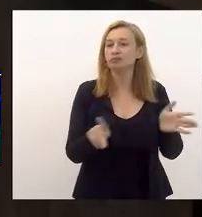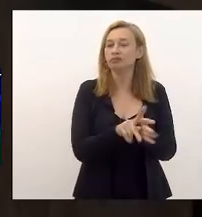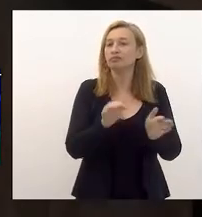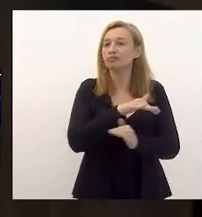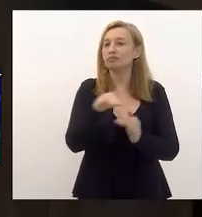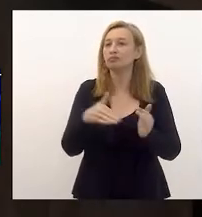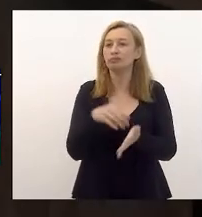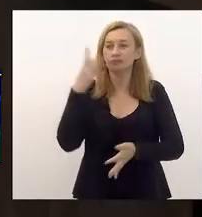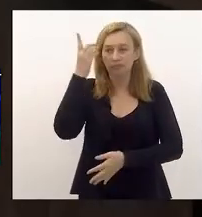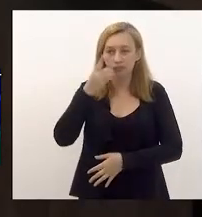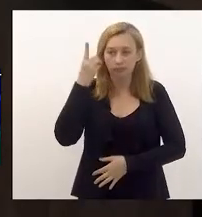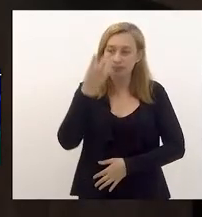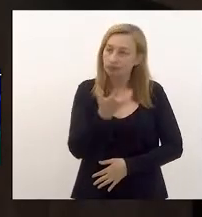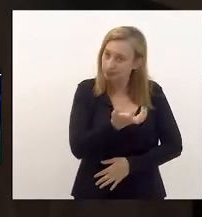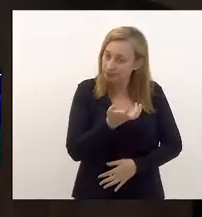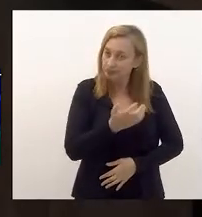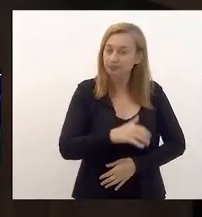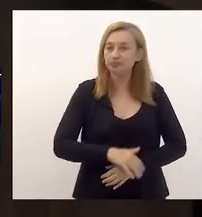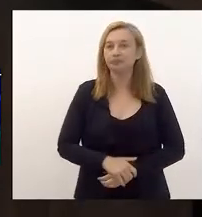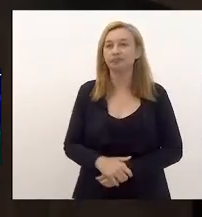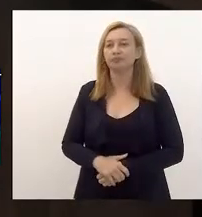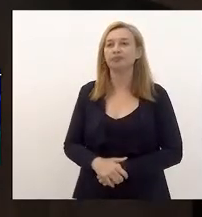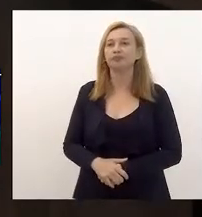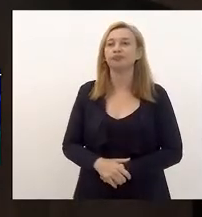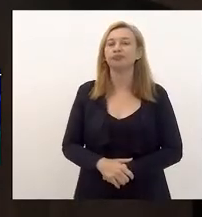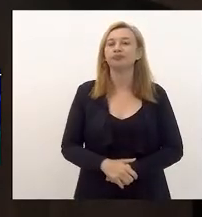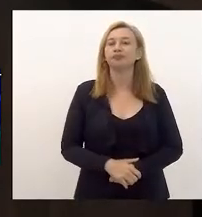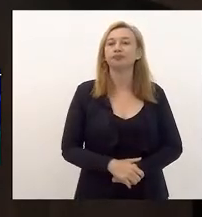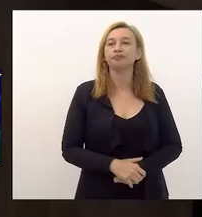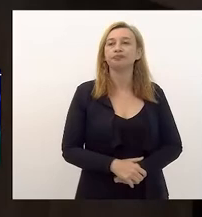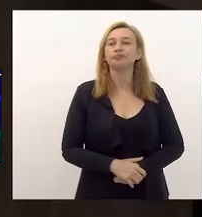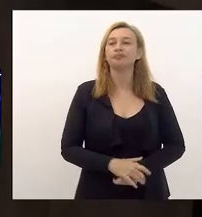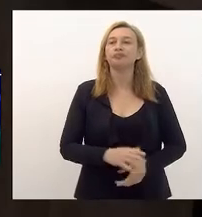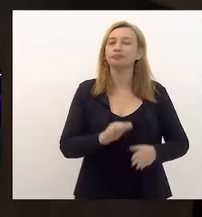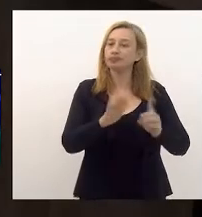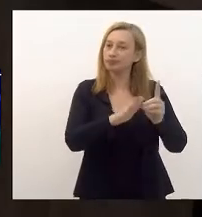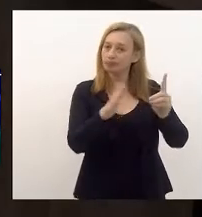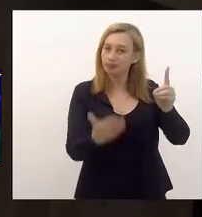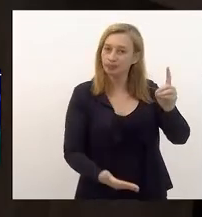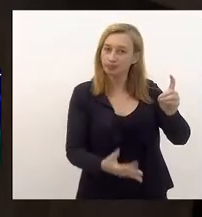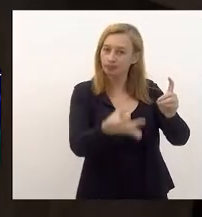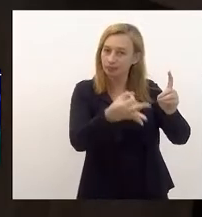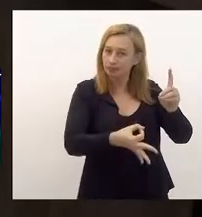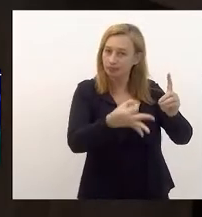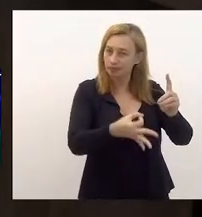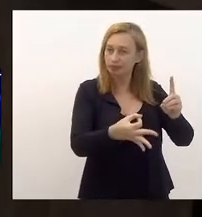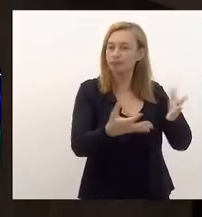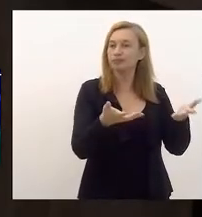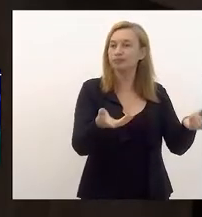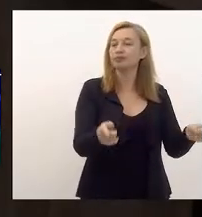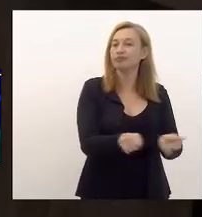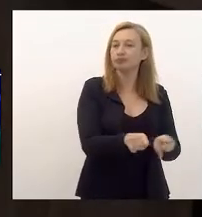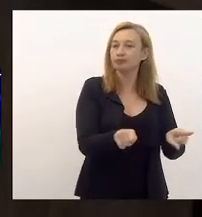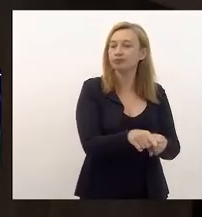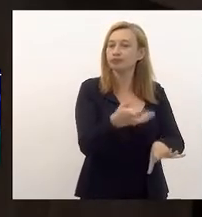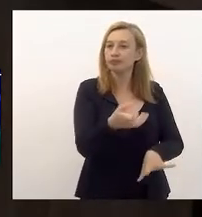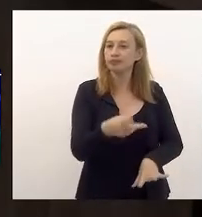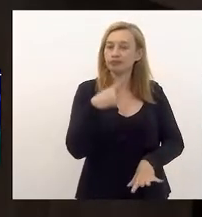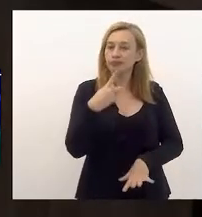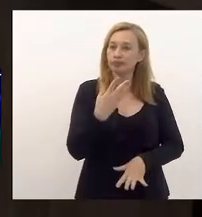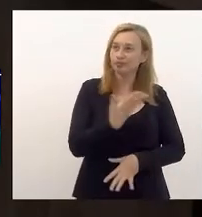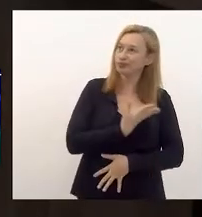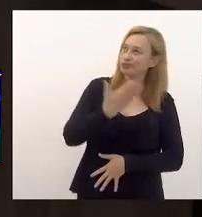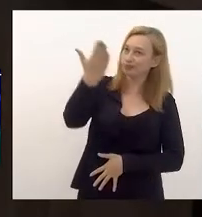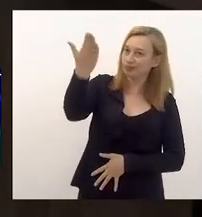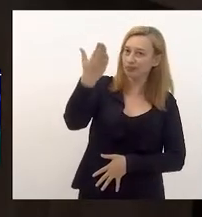todos os deputados para fazer essa justa homenagem e queria também aqui comentar os amigos